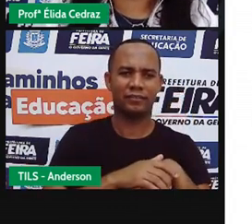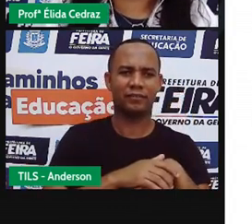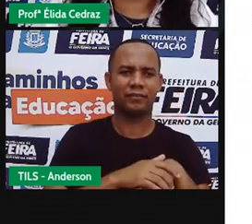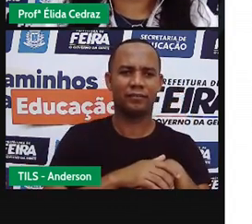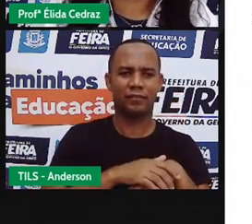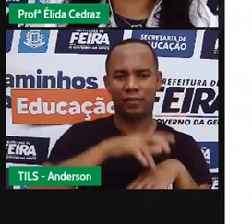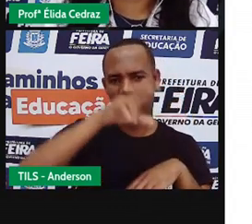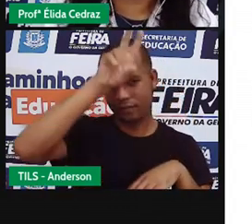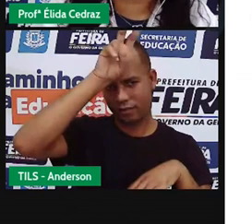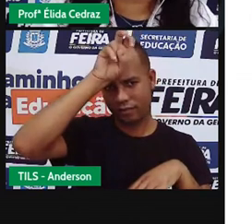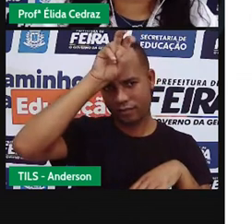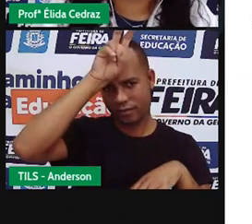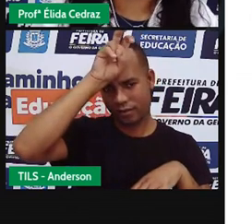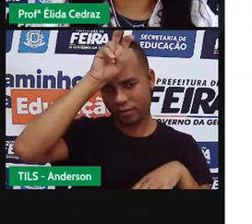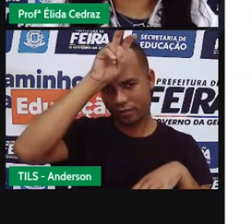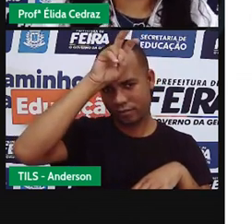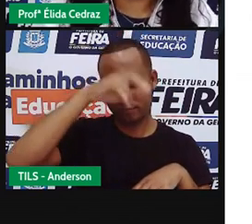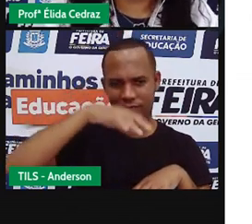barata,